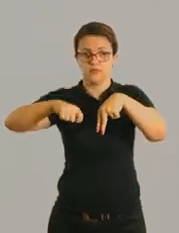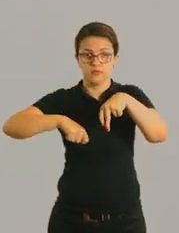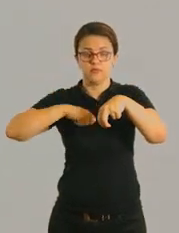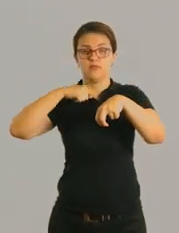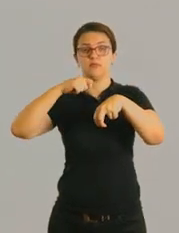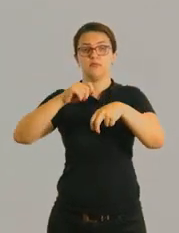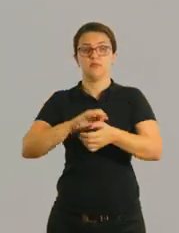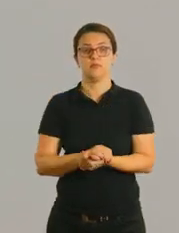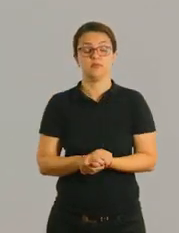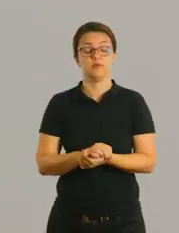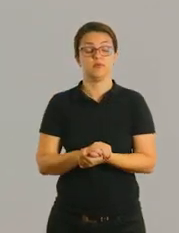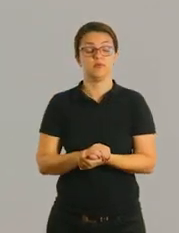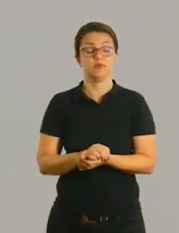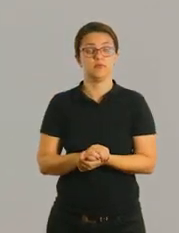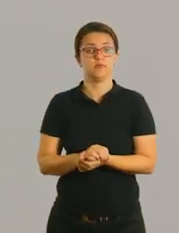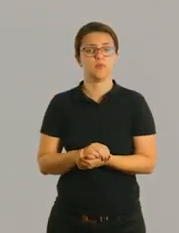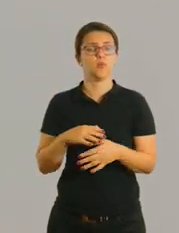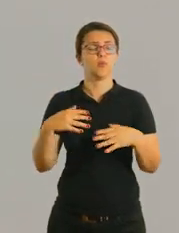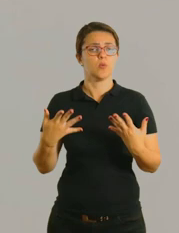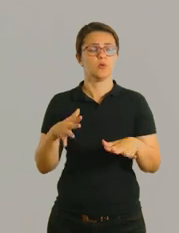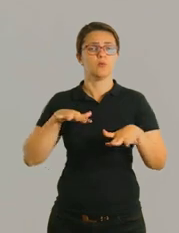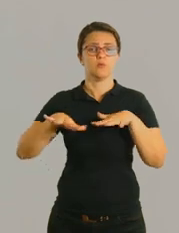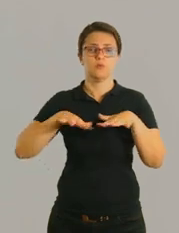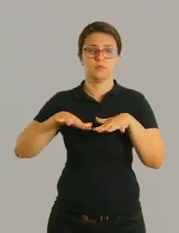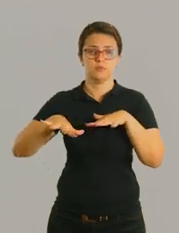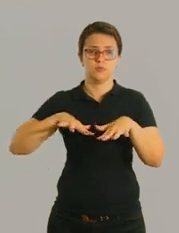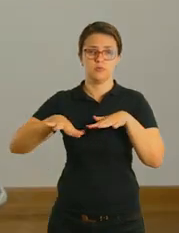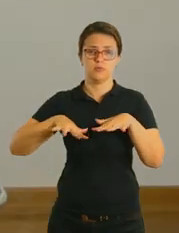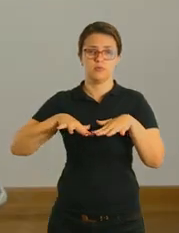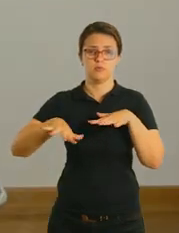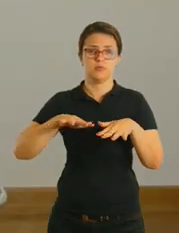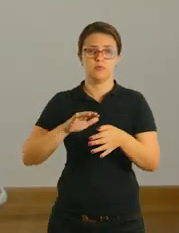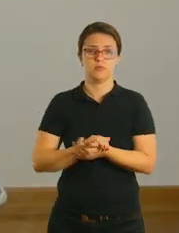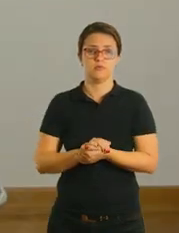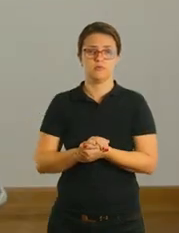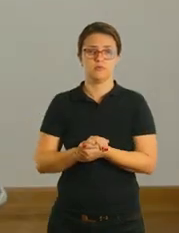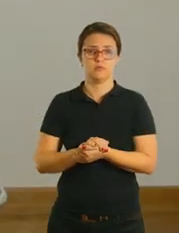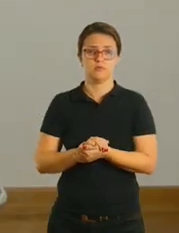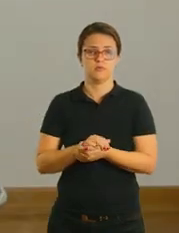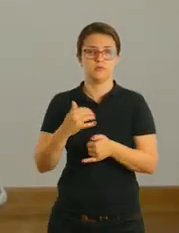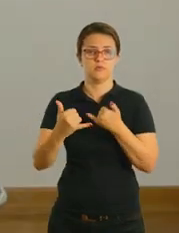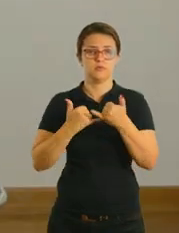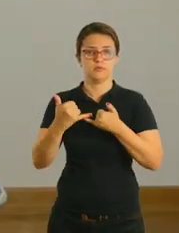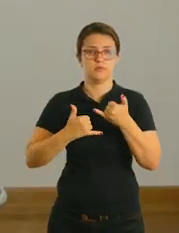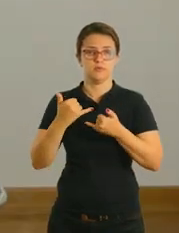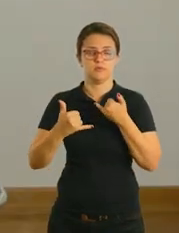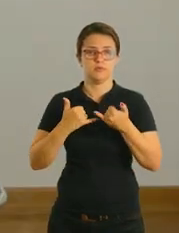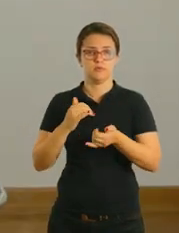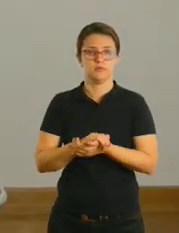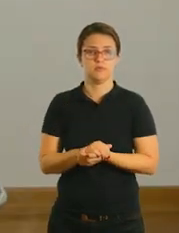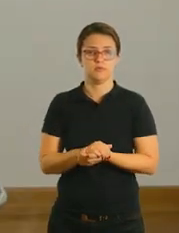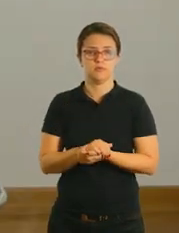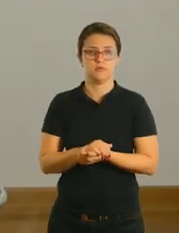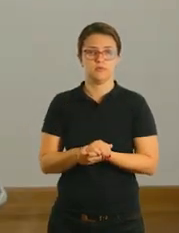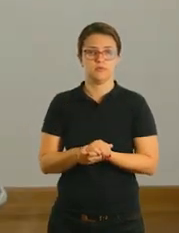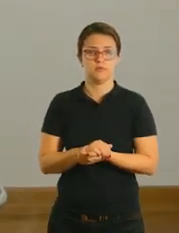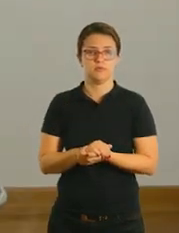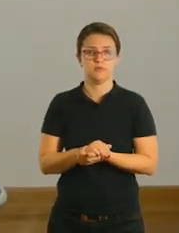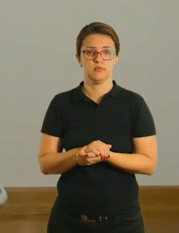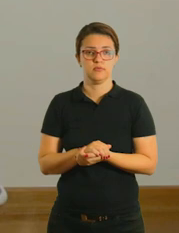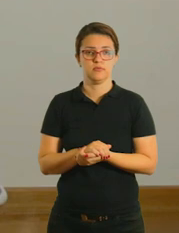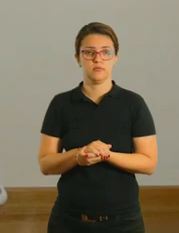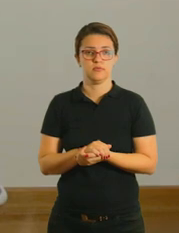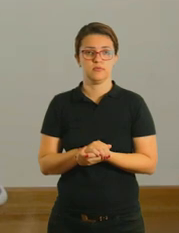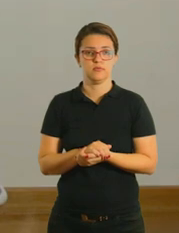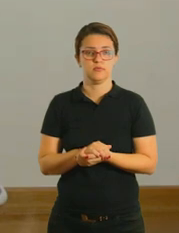a Pula Corda, vamos trabalhar que movimentos que eu faço quando estou fazendo essas brincadeiras. Além